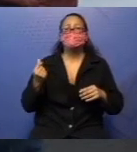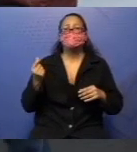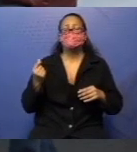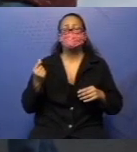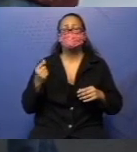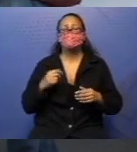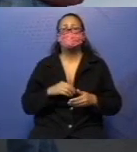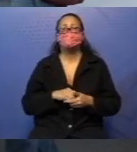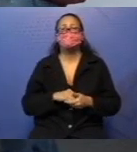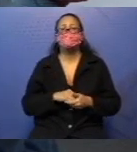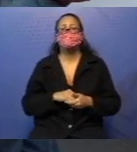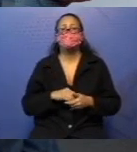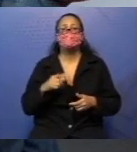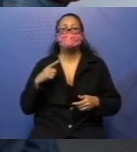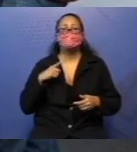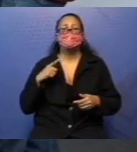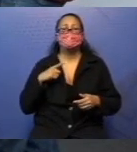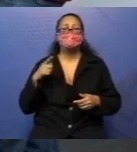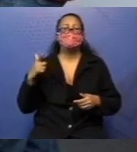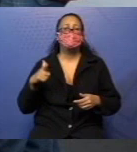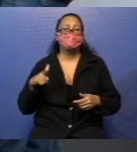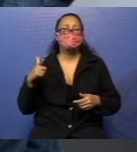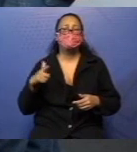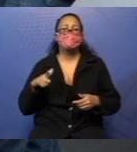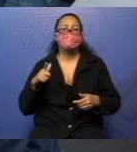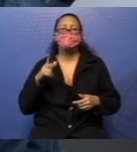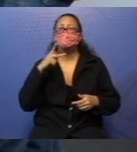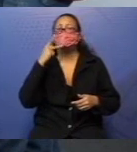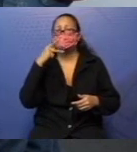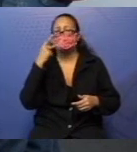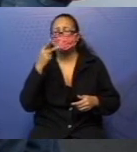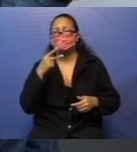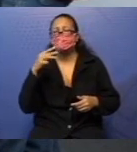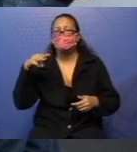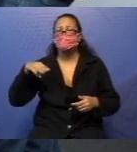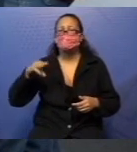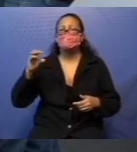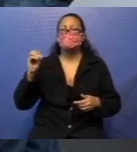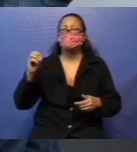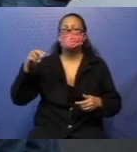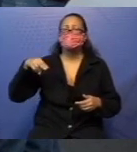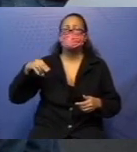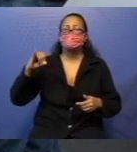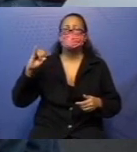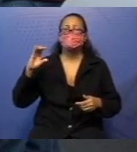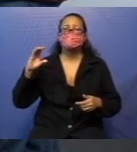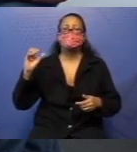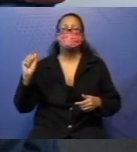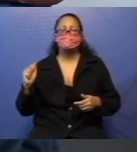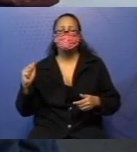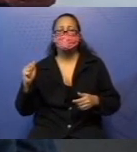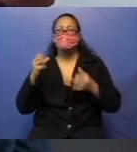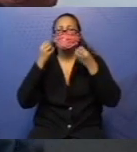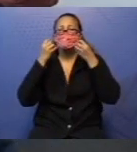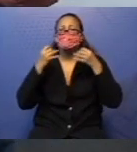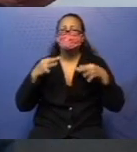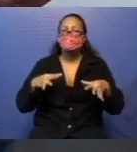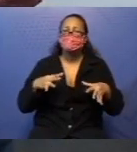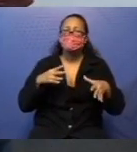Então, tem a repetição aqui da fala da Mônica. Que ela está explicando que ela poupa o dinheiro, que ela guarda.